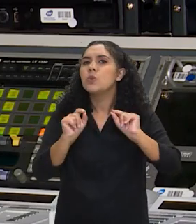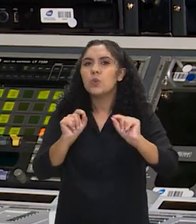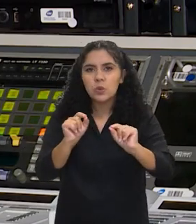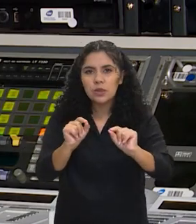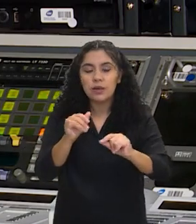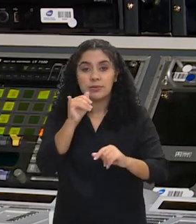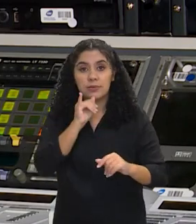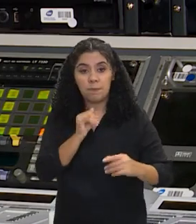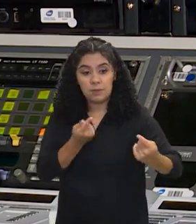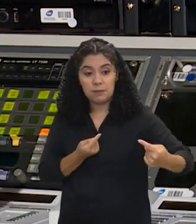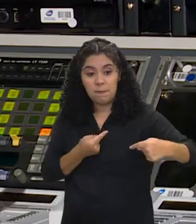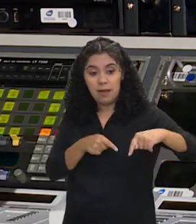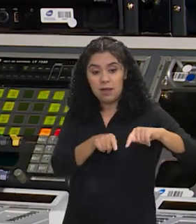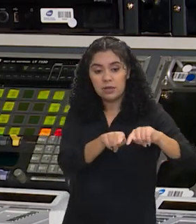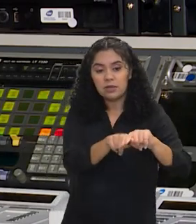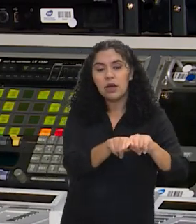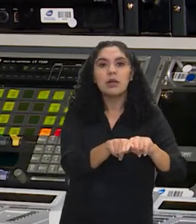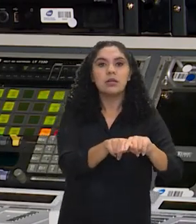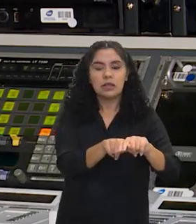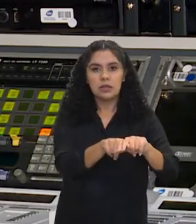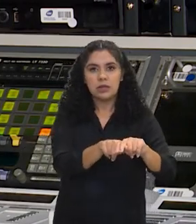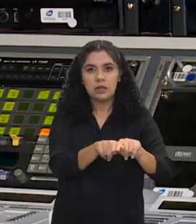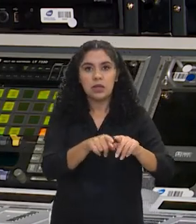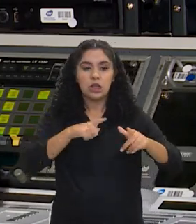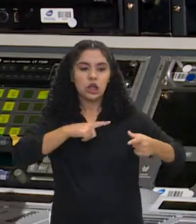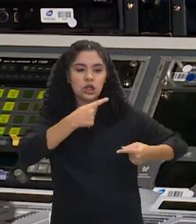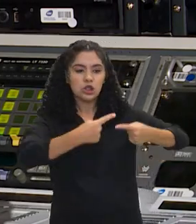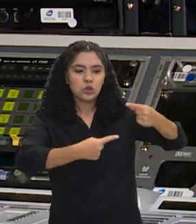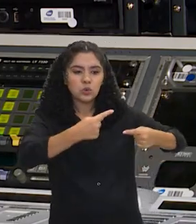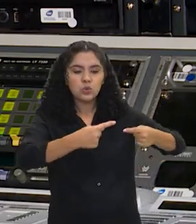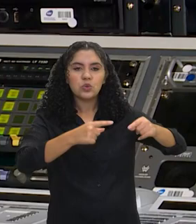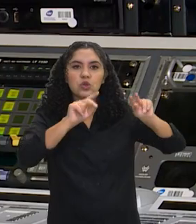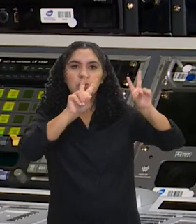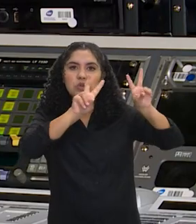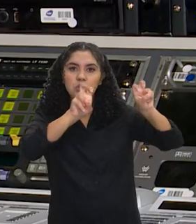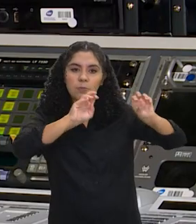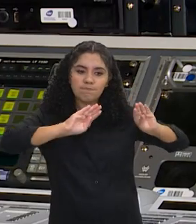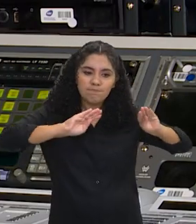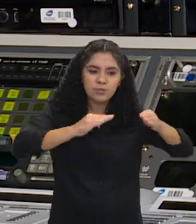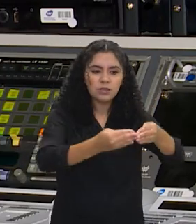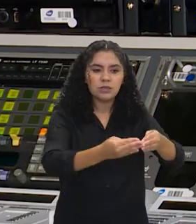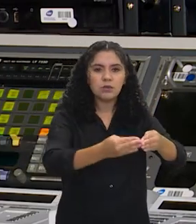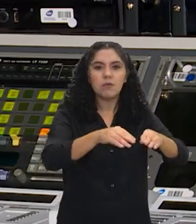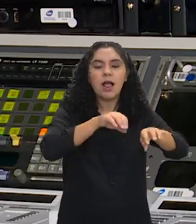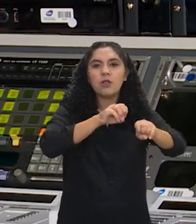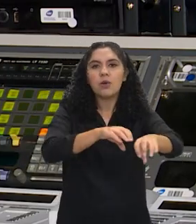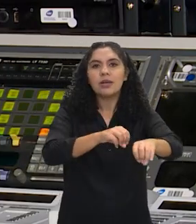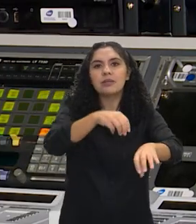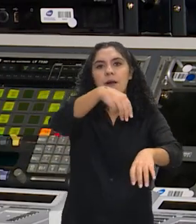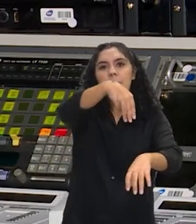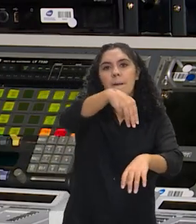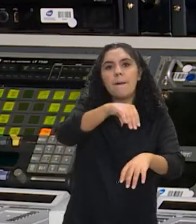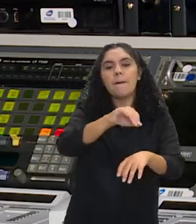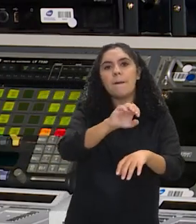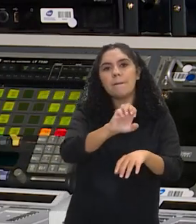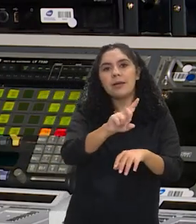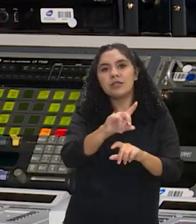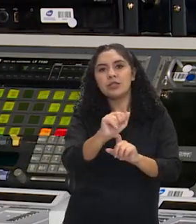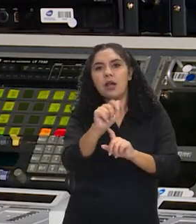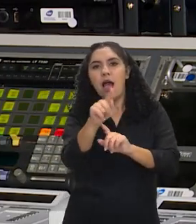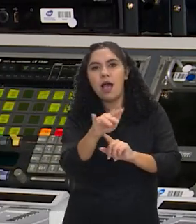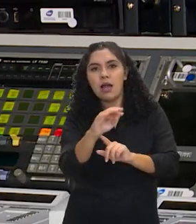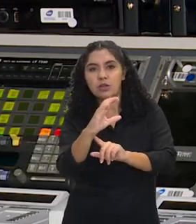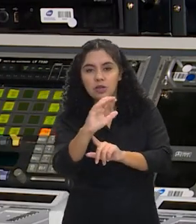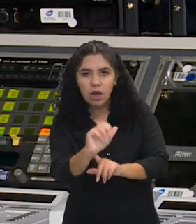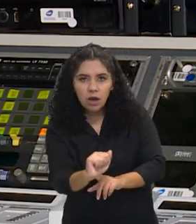Há uma parceria em que a gente discute o específico da educação midiática, pensa como é que isso pode entrar no programa de livro didático,